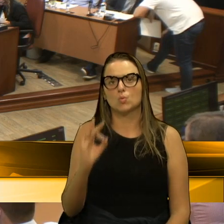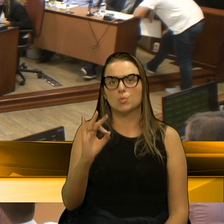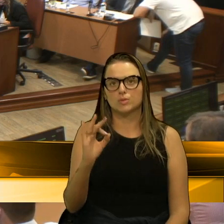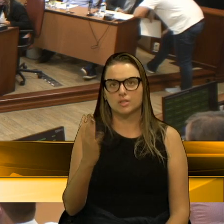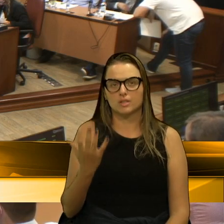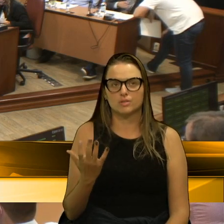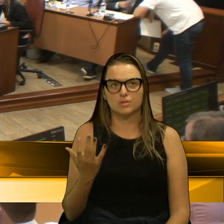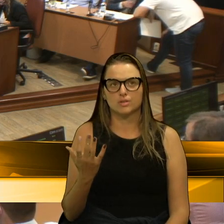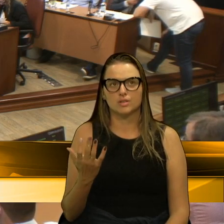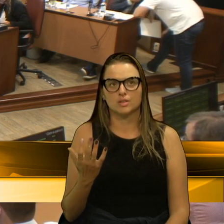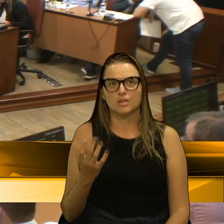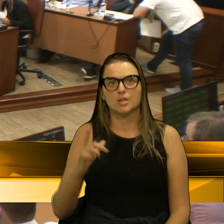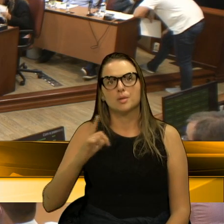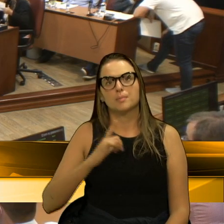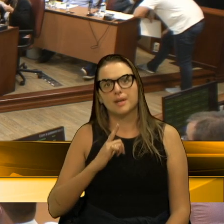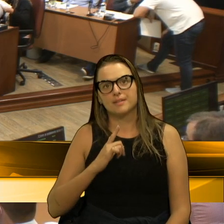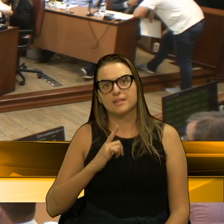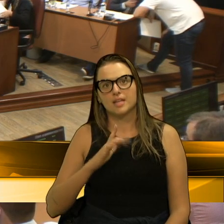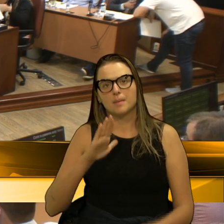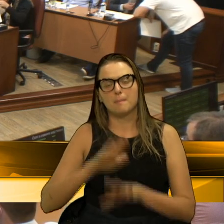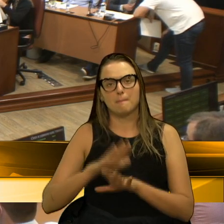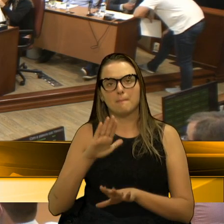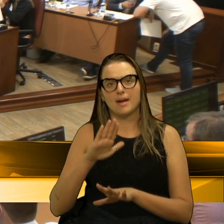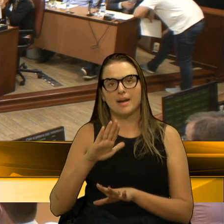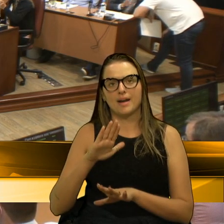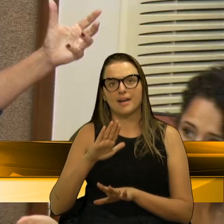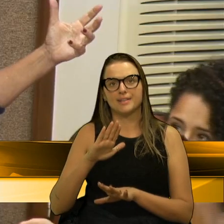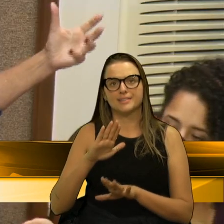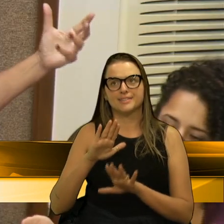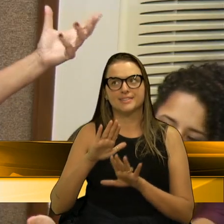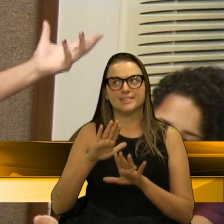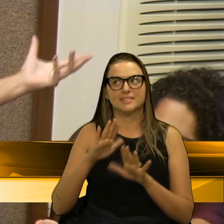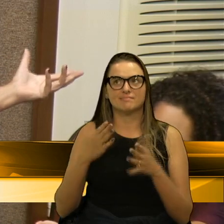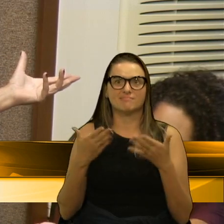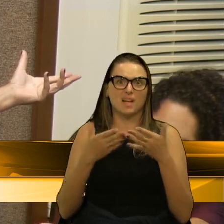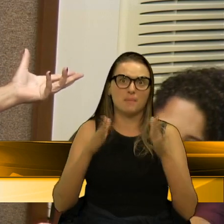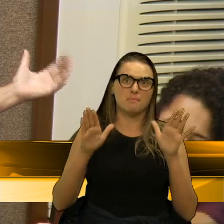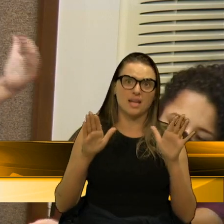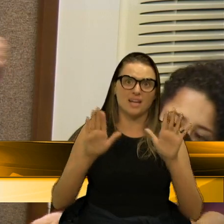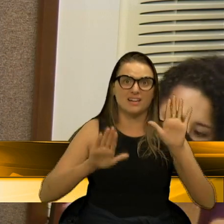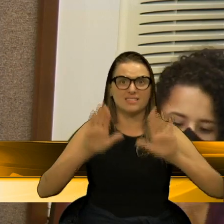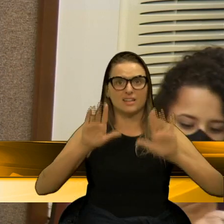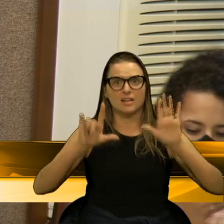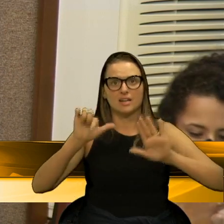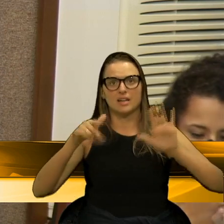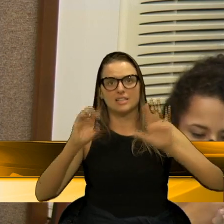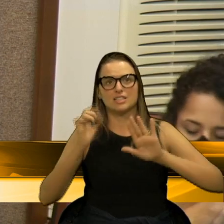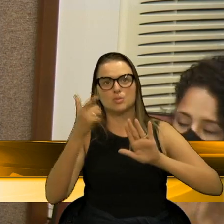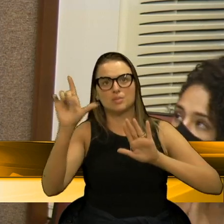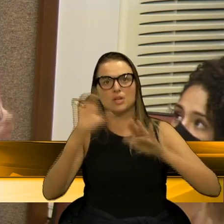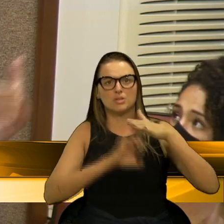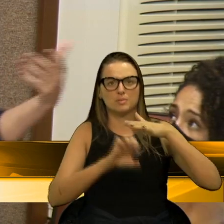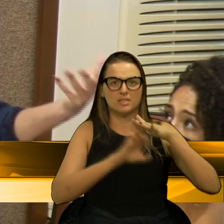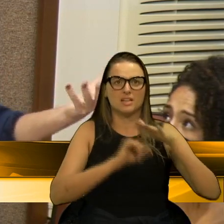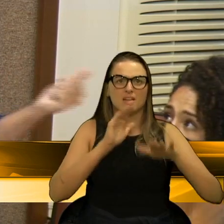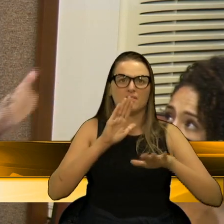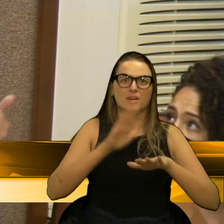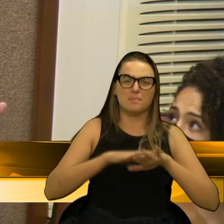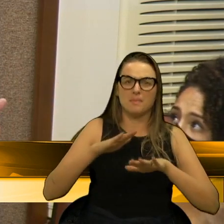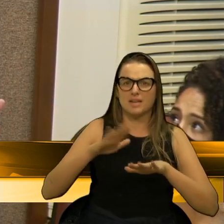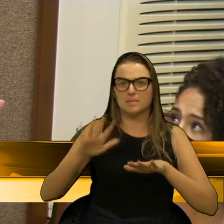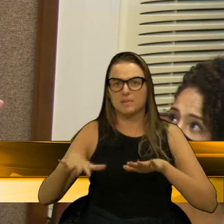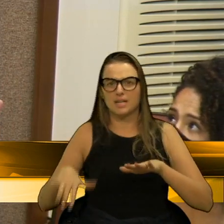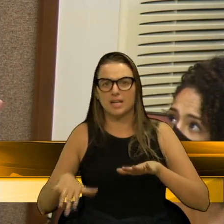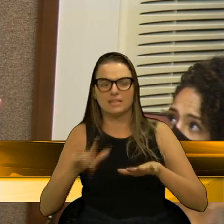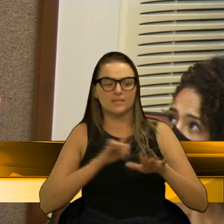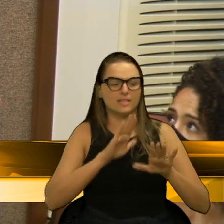para tornar atrativa a licitação para as empresas. Então, vai baratear ou vai aumentar o lucro das